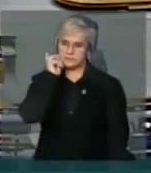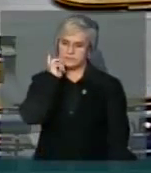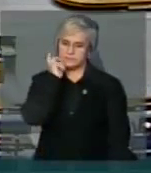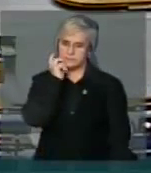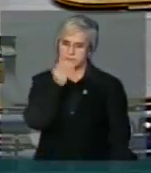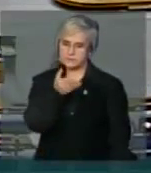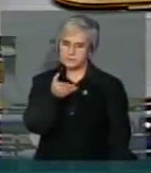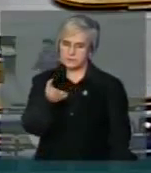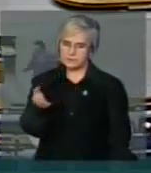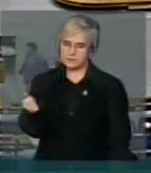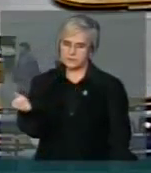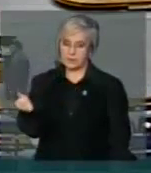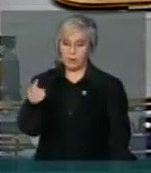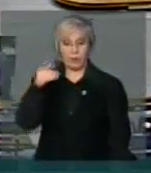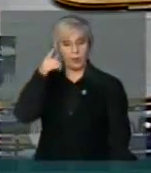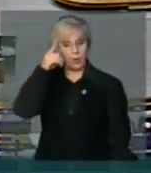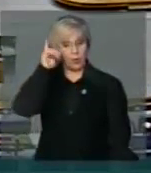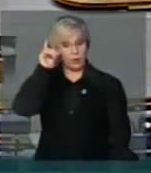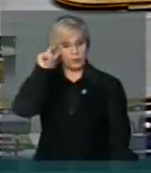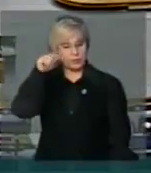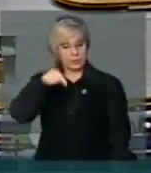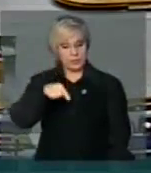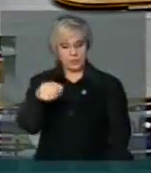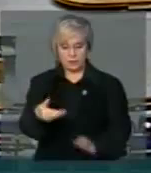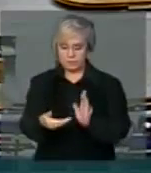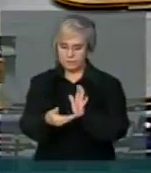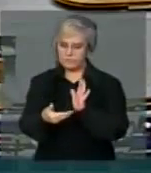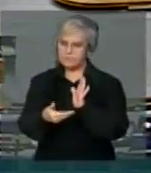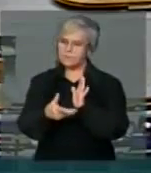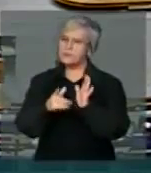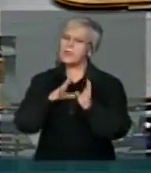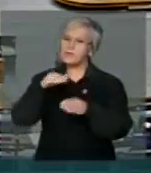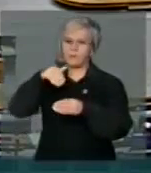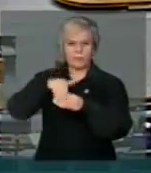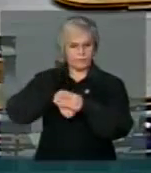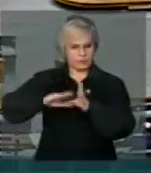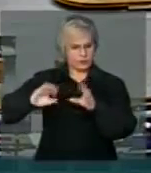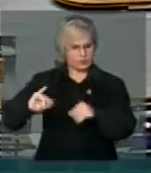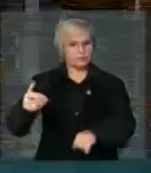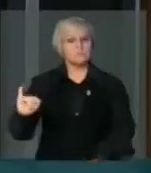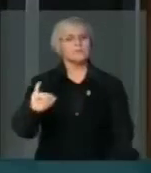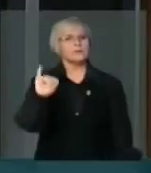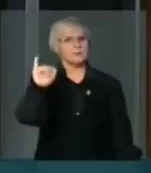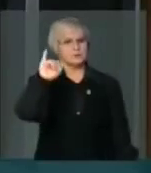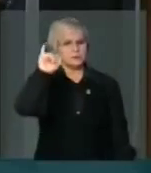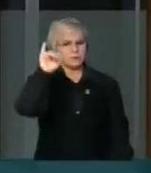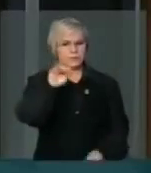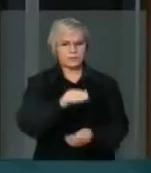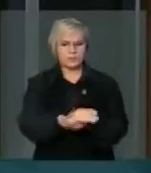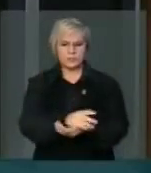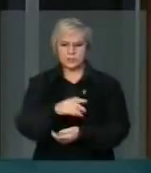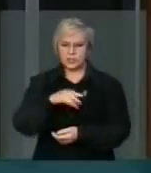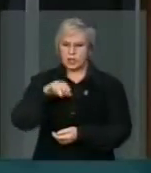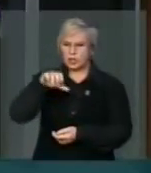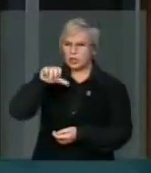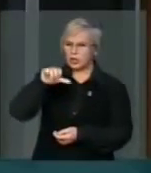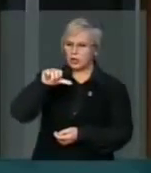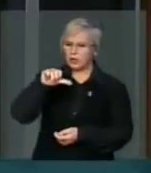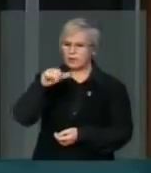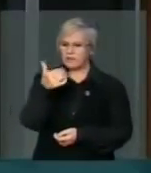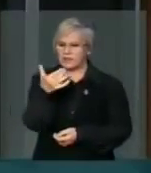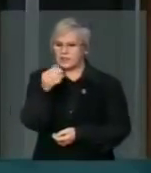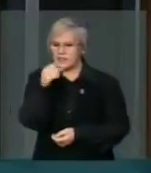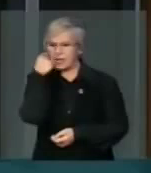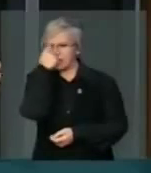nós tivemos ontem aqui uma importante votação. Foram nove, dez horas de